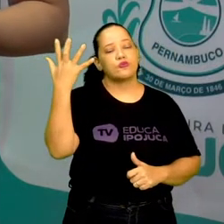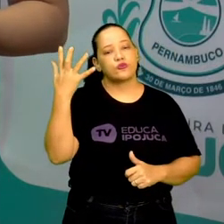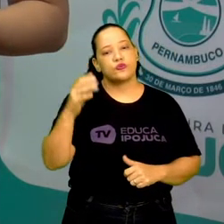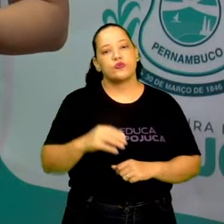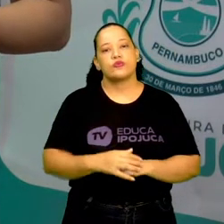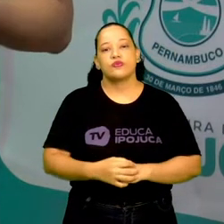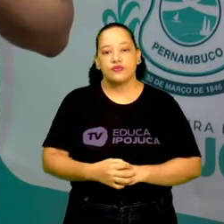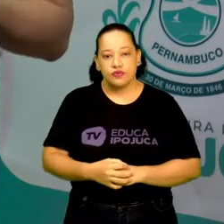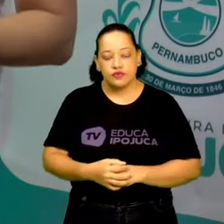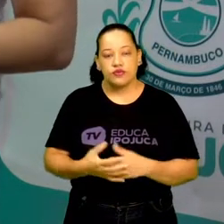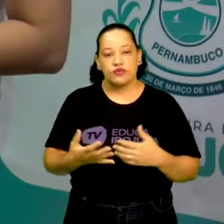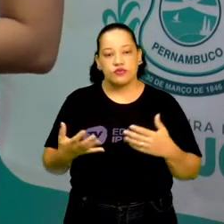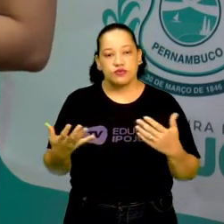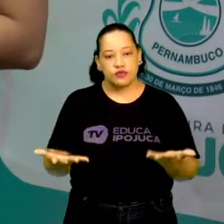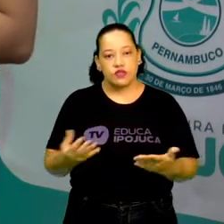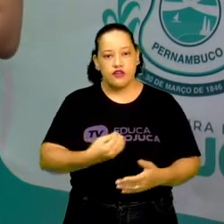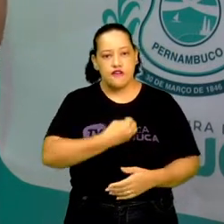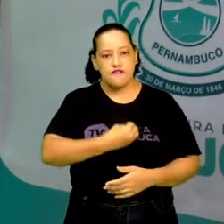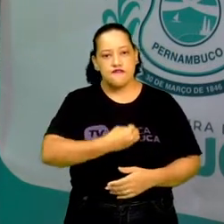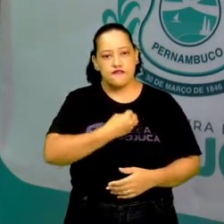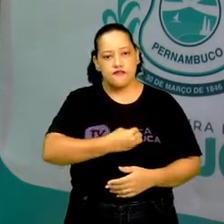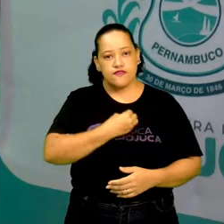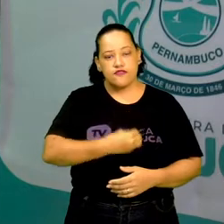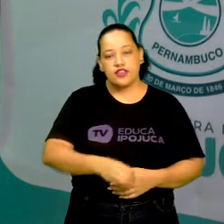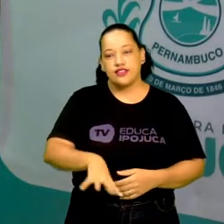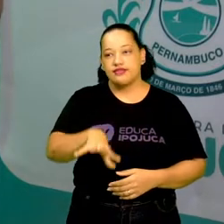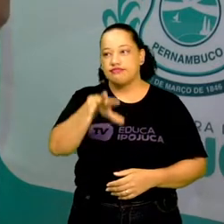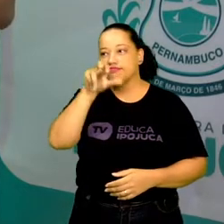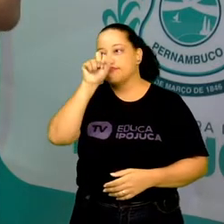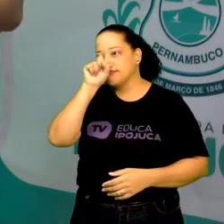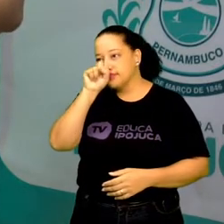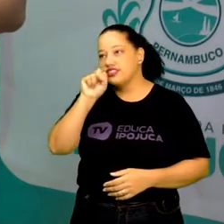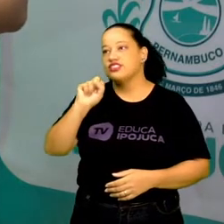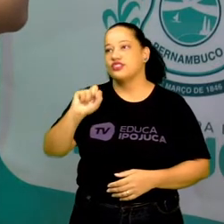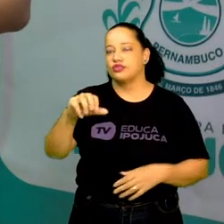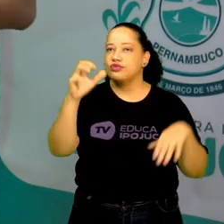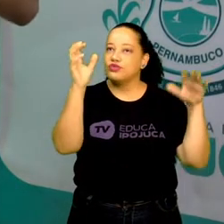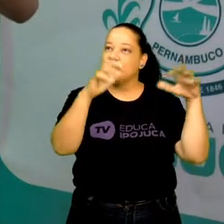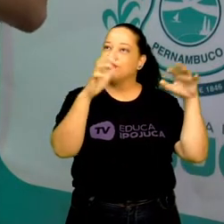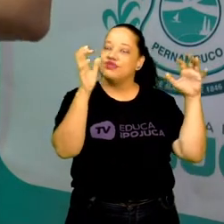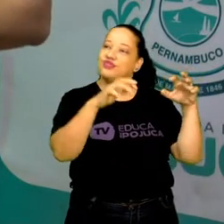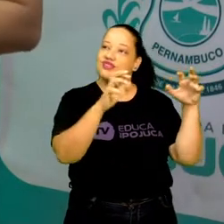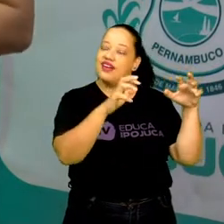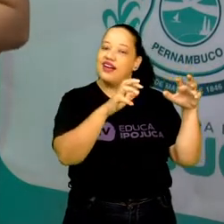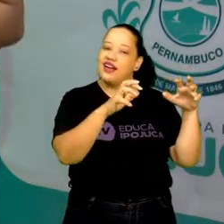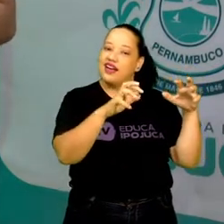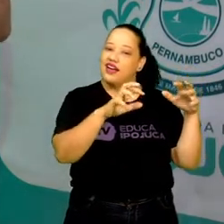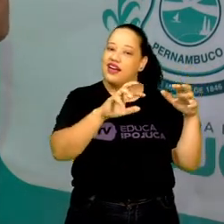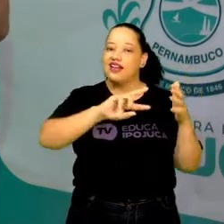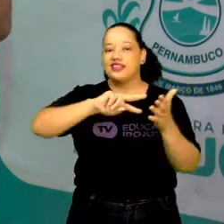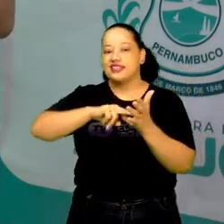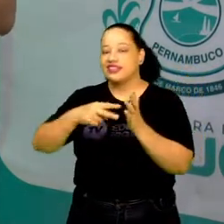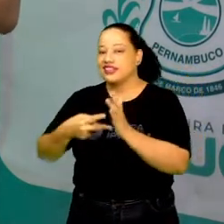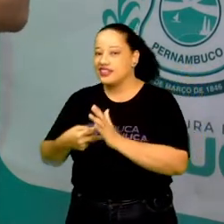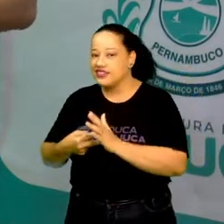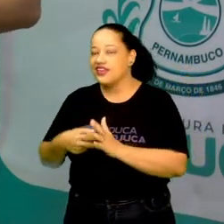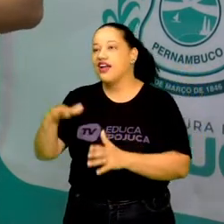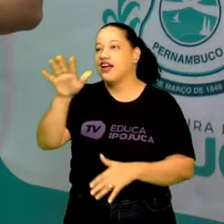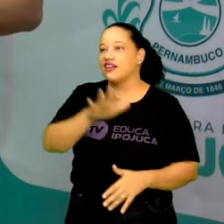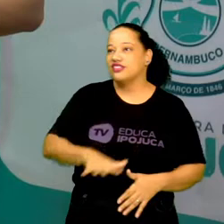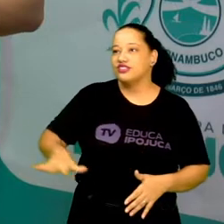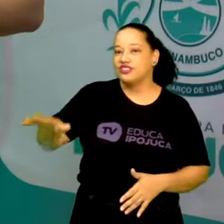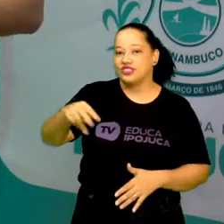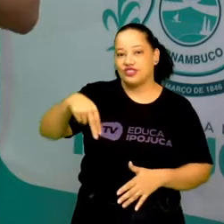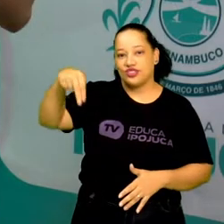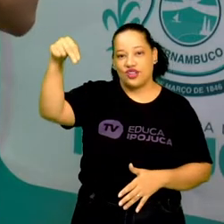dentro da nossa vida, ele sentiu o cheiro da chuva na nossa própria região do Nordeste,